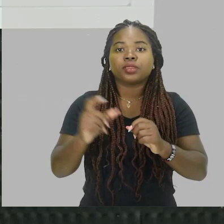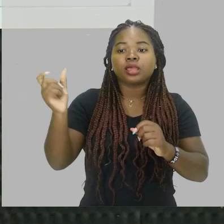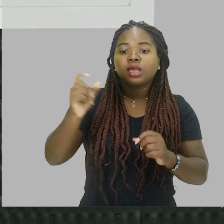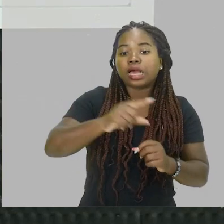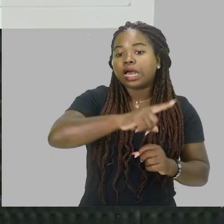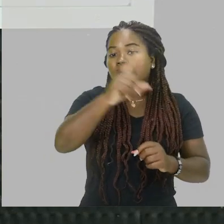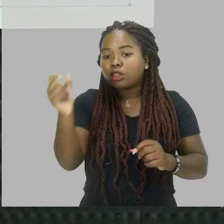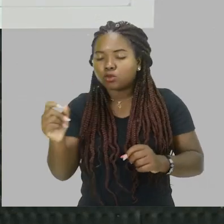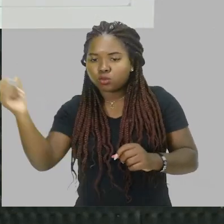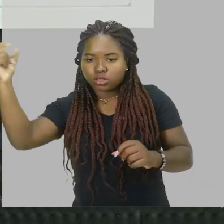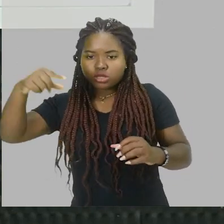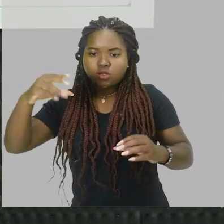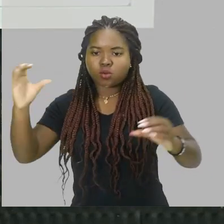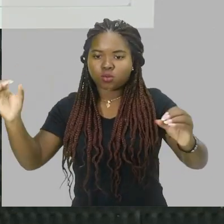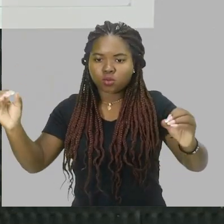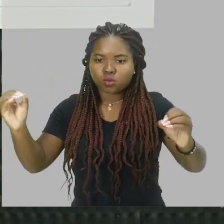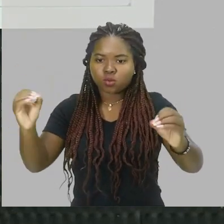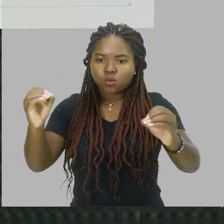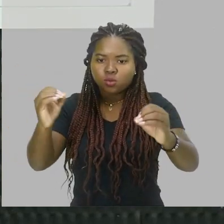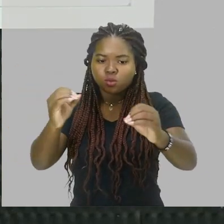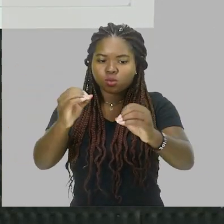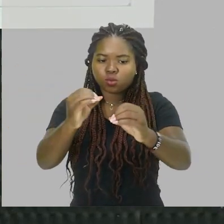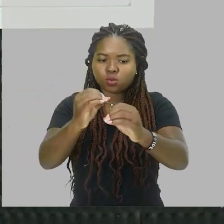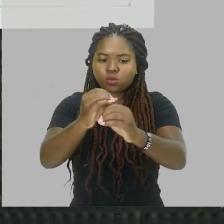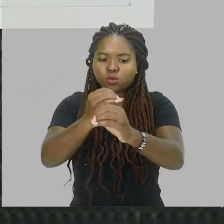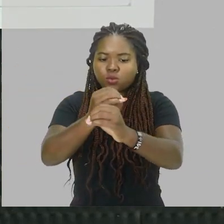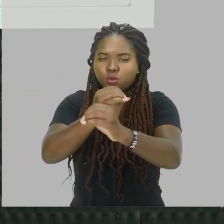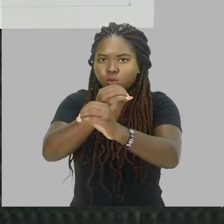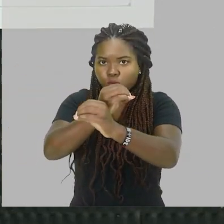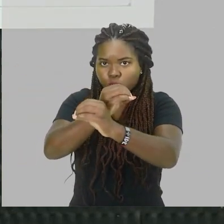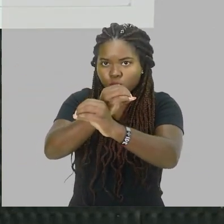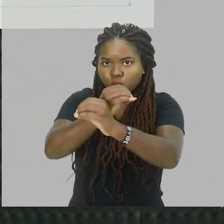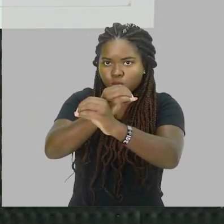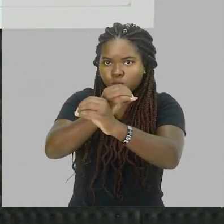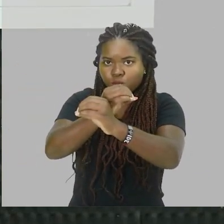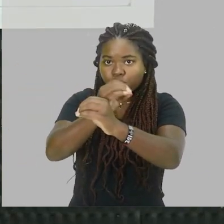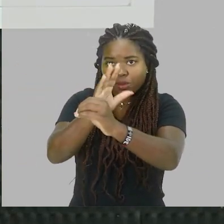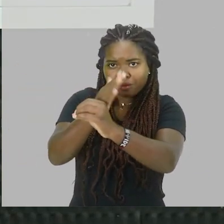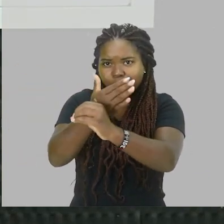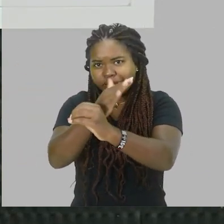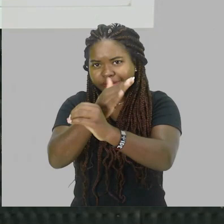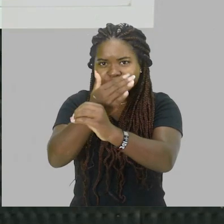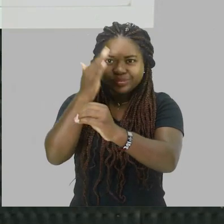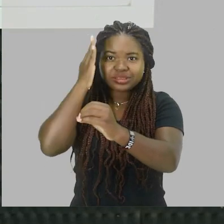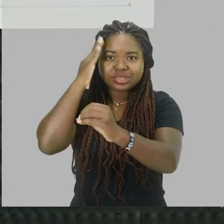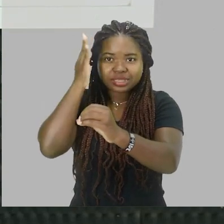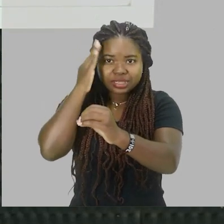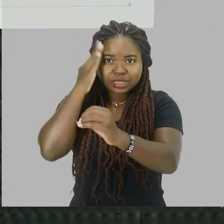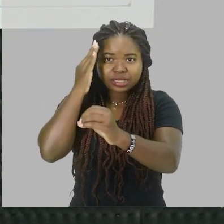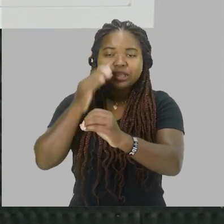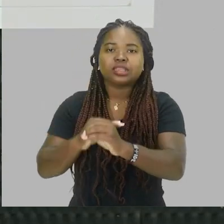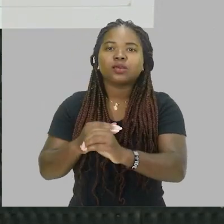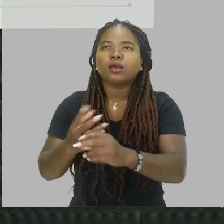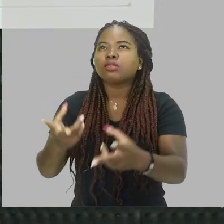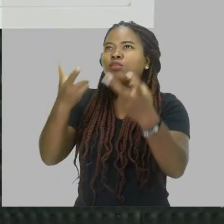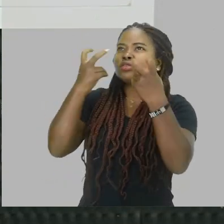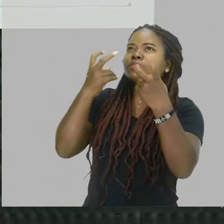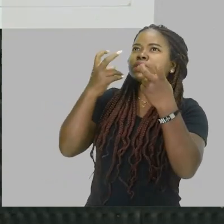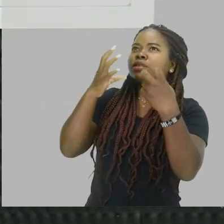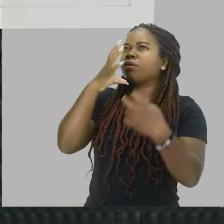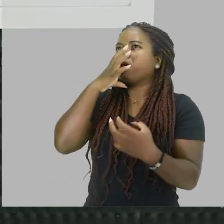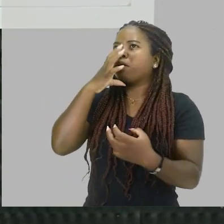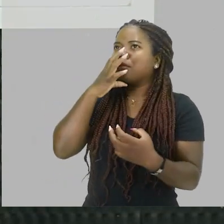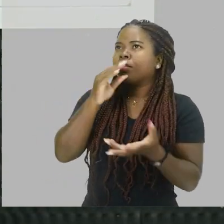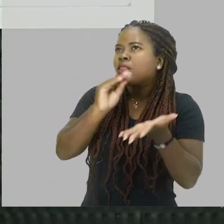ok? E ali, né, com essa figura que se forma lá, que a gente, quando a gente olha, a gente vê que está faltando uma partezinha do Sol.